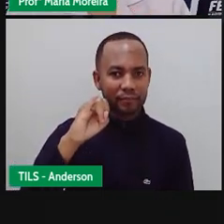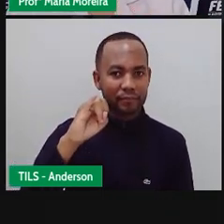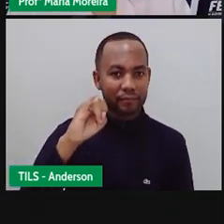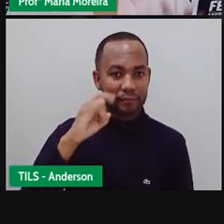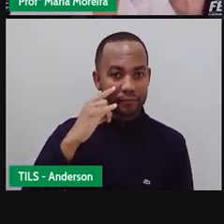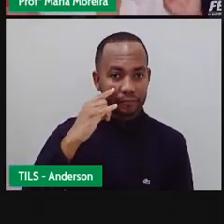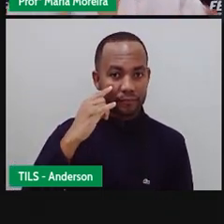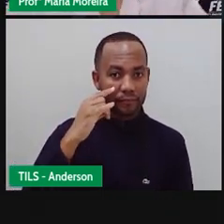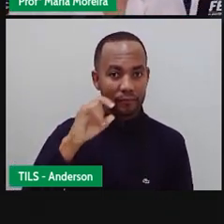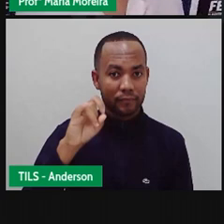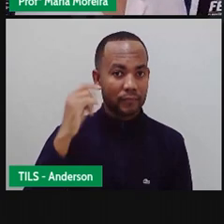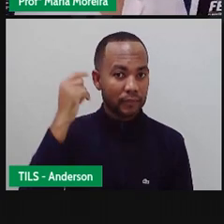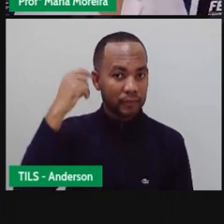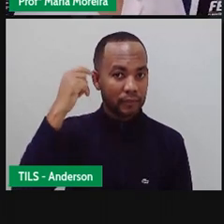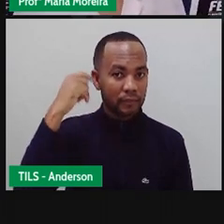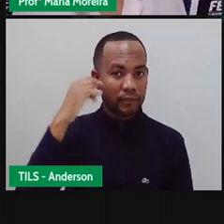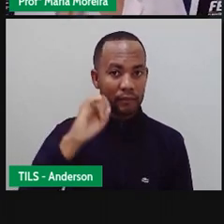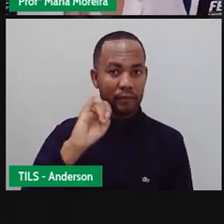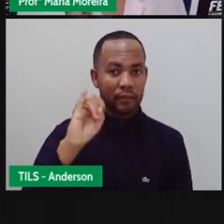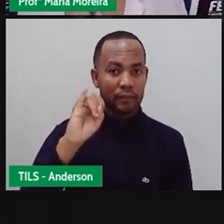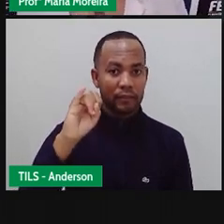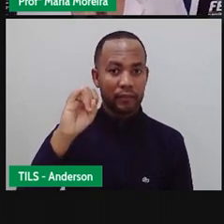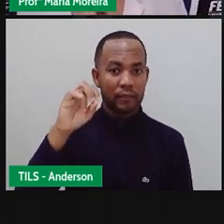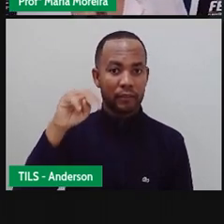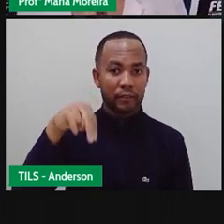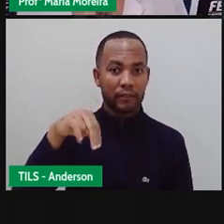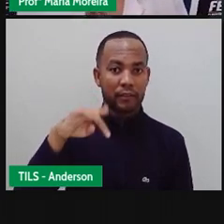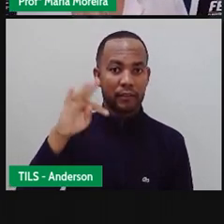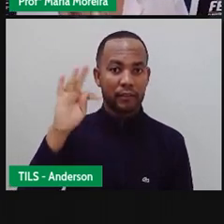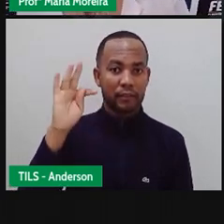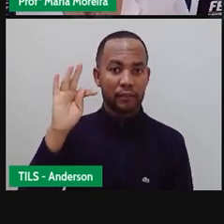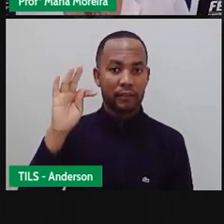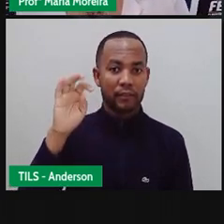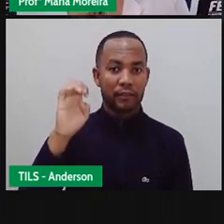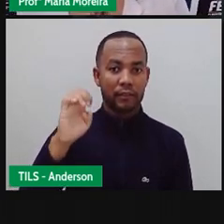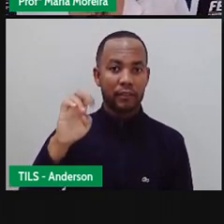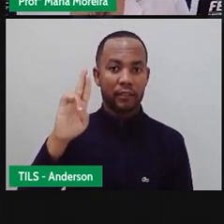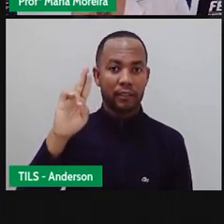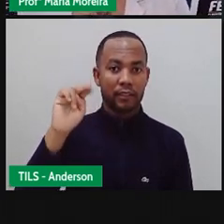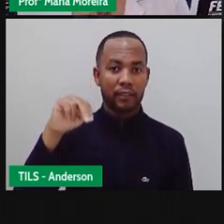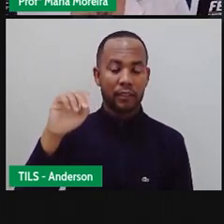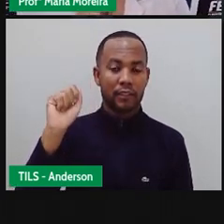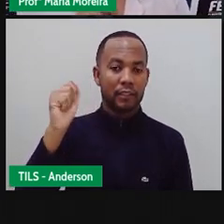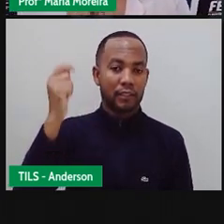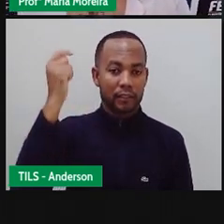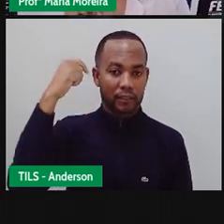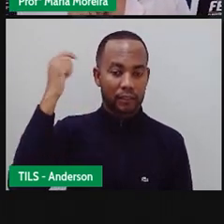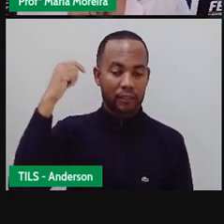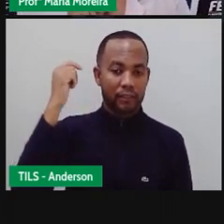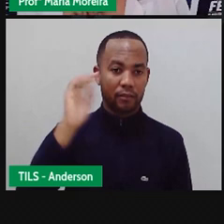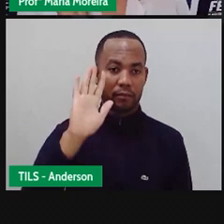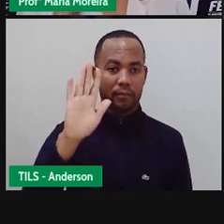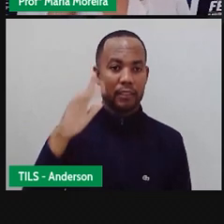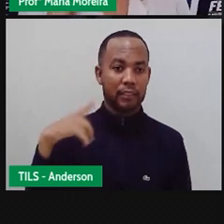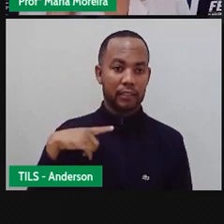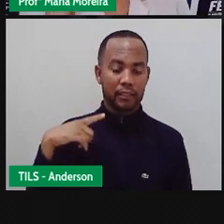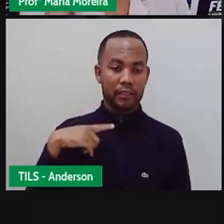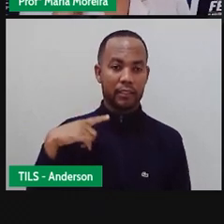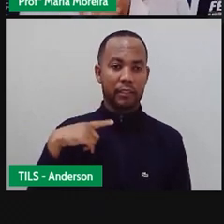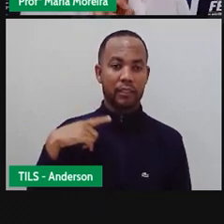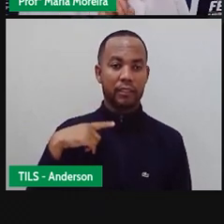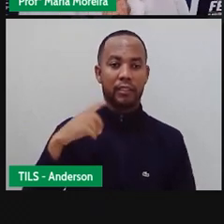Uma pausa aqui, Anderson O que é uma célula? A senhora não falou sobre isso aqui A célula é a